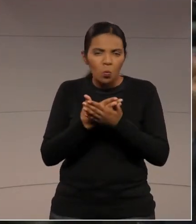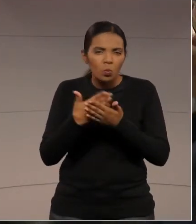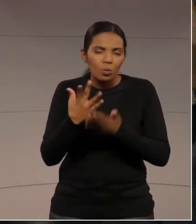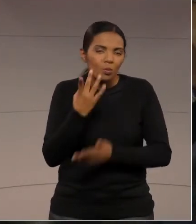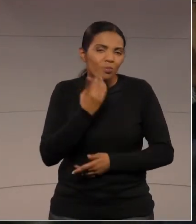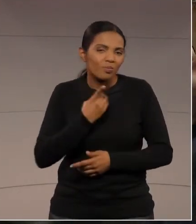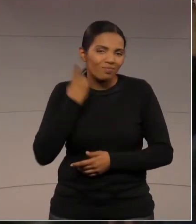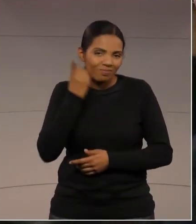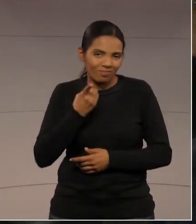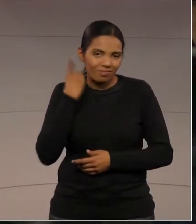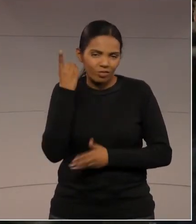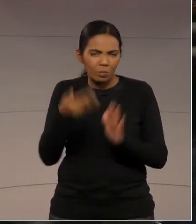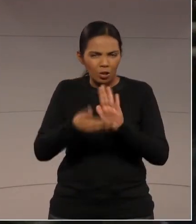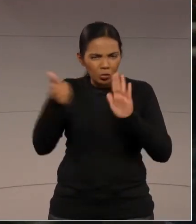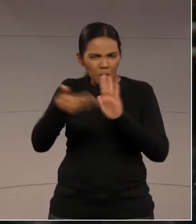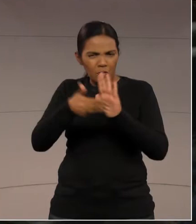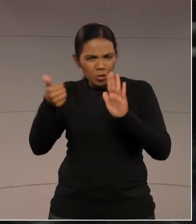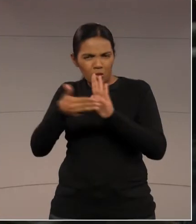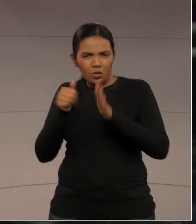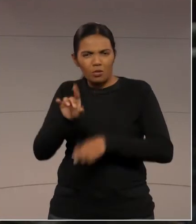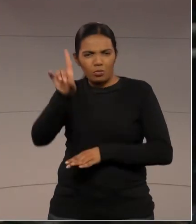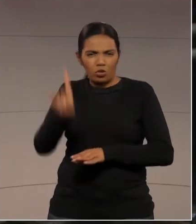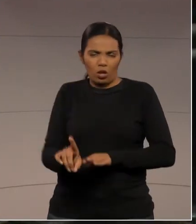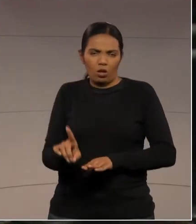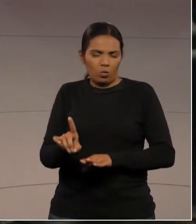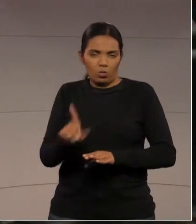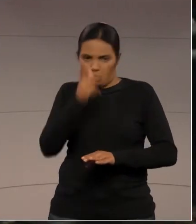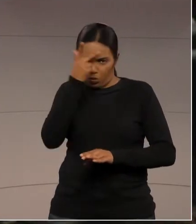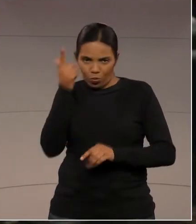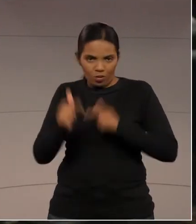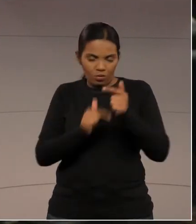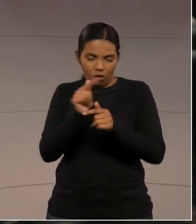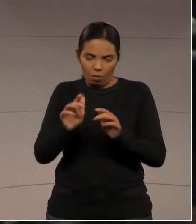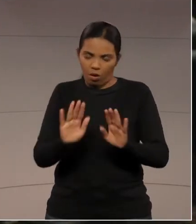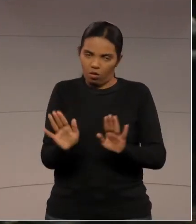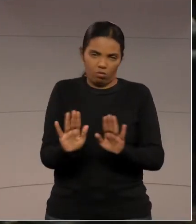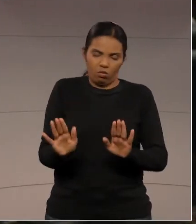para tirar direitos adquiridos de trabalhadores.